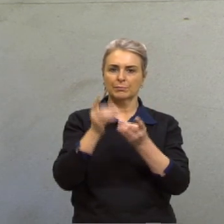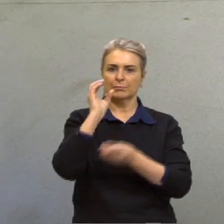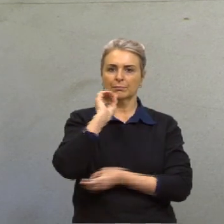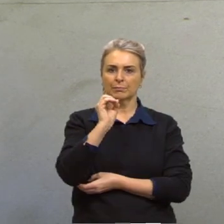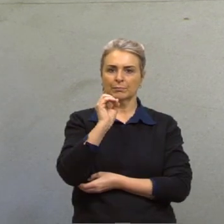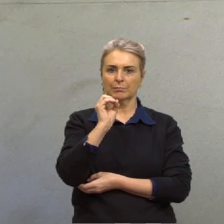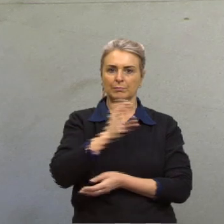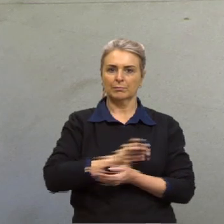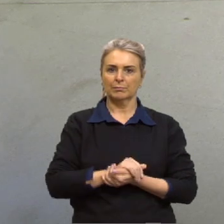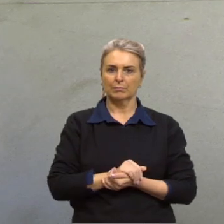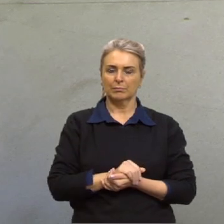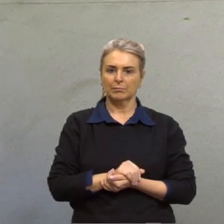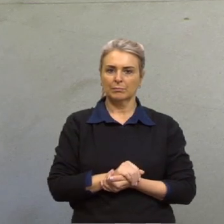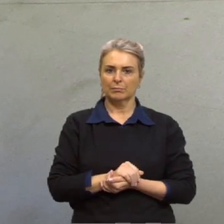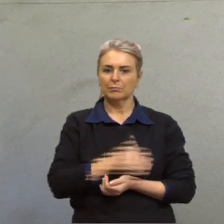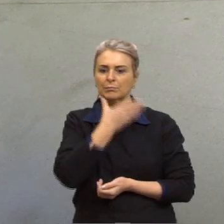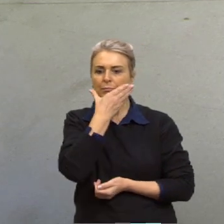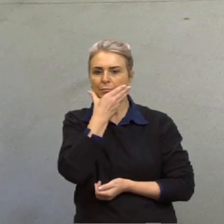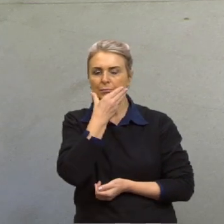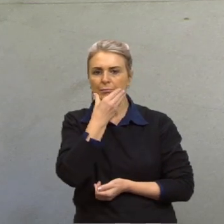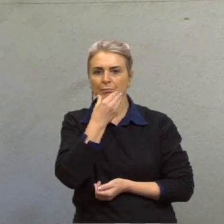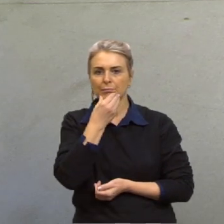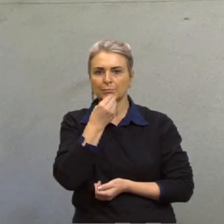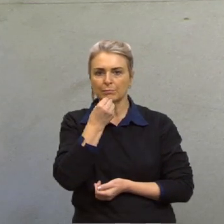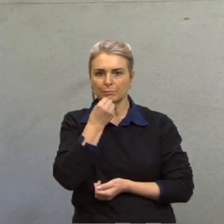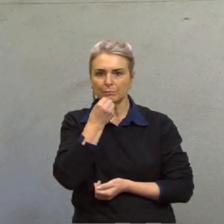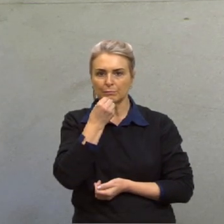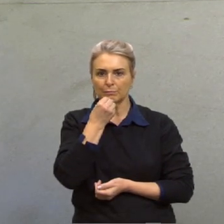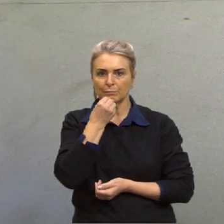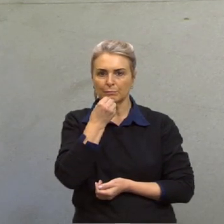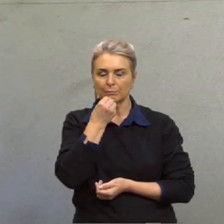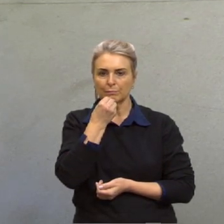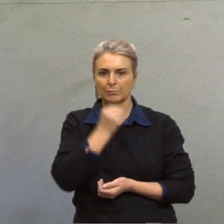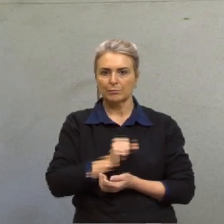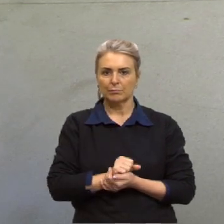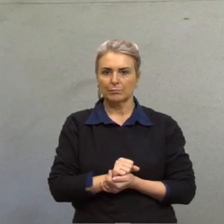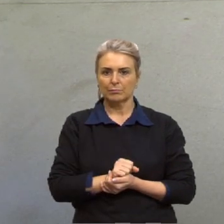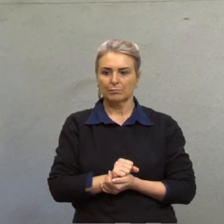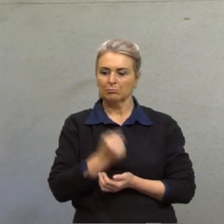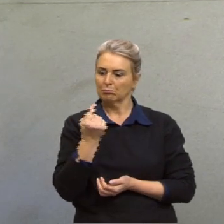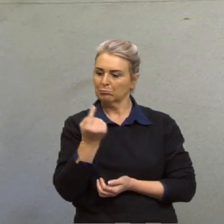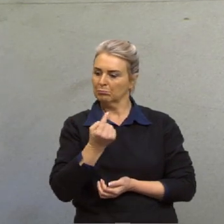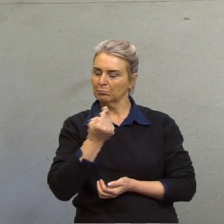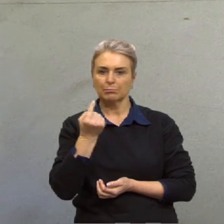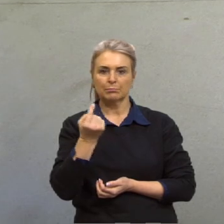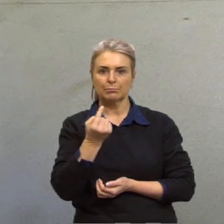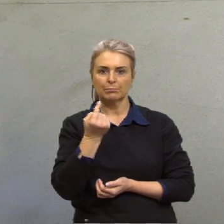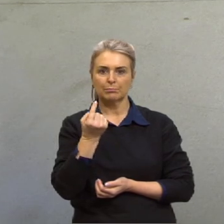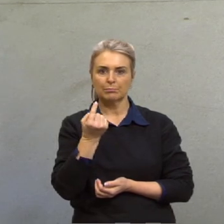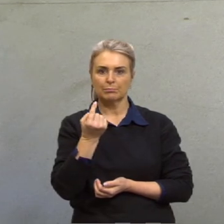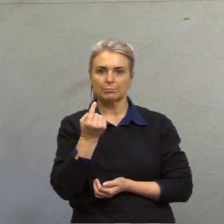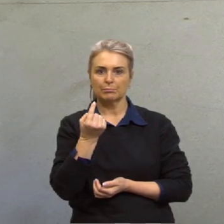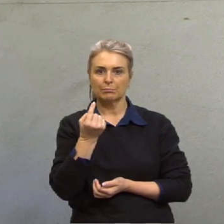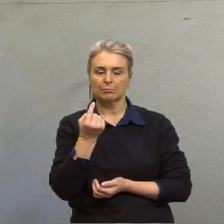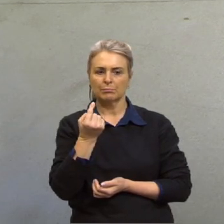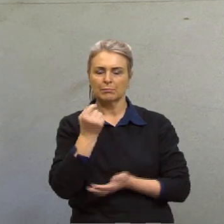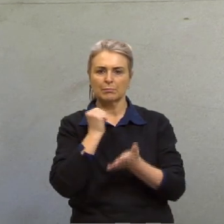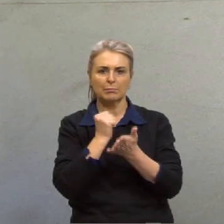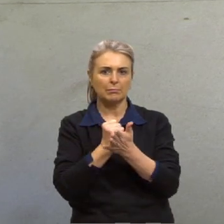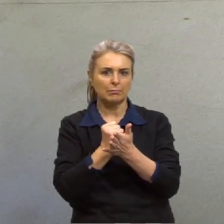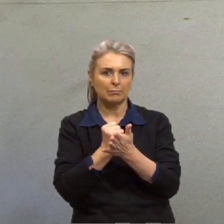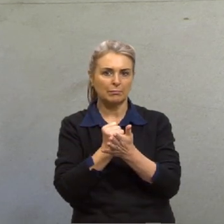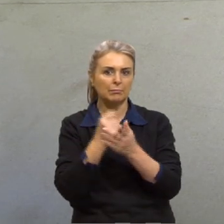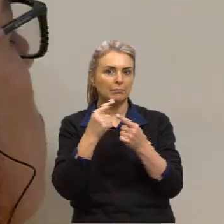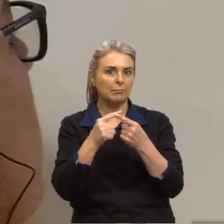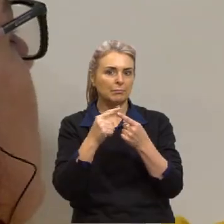Quando eu digo menino, eu estou marcando que ali eu tenho um singular. Por que eu estou marcando que eu tenho um singular?